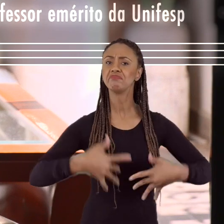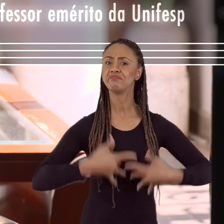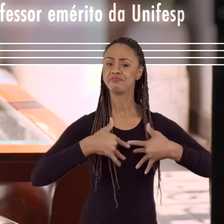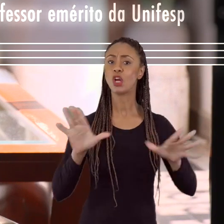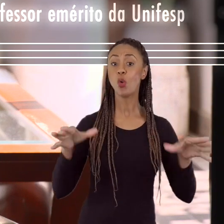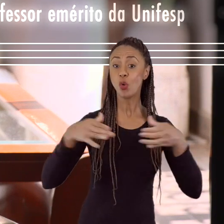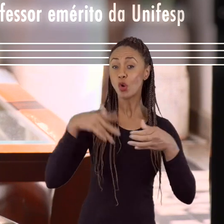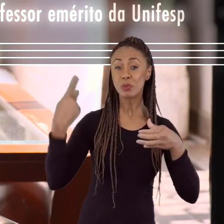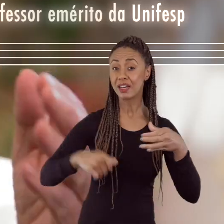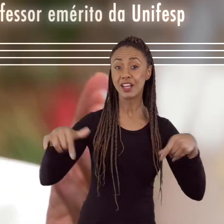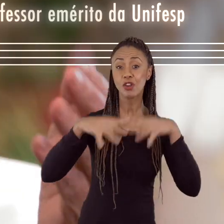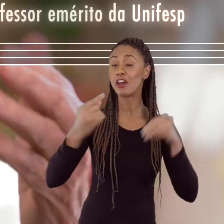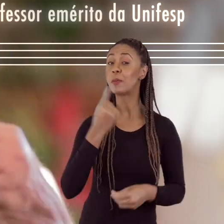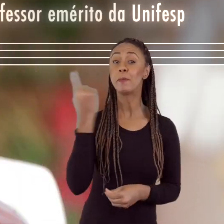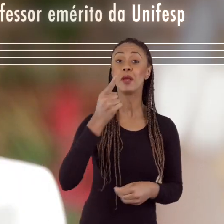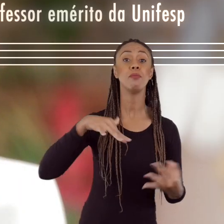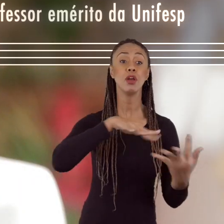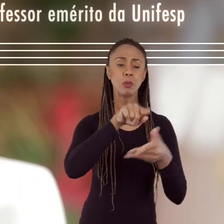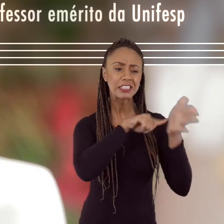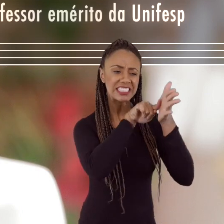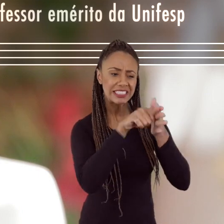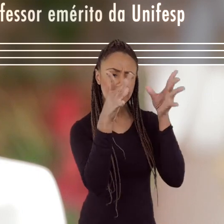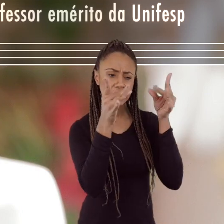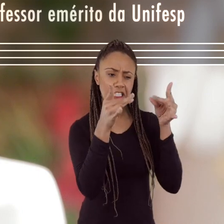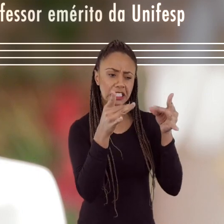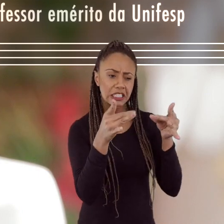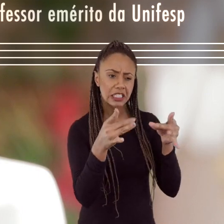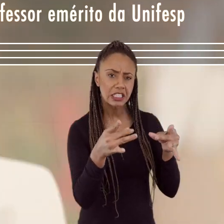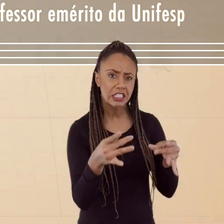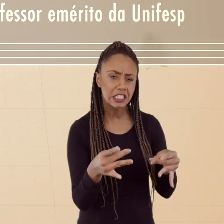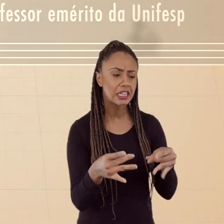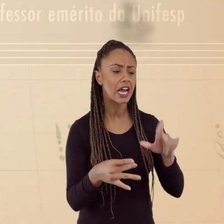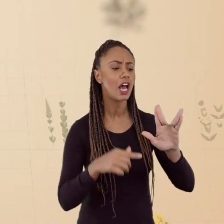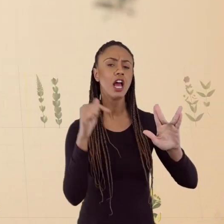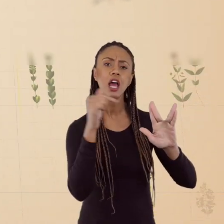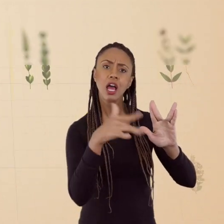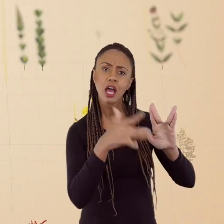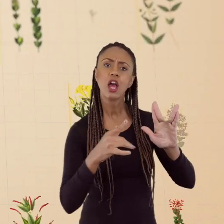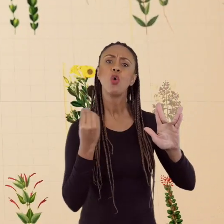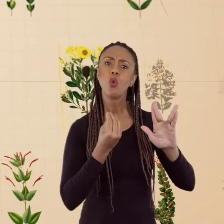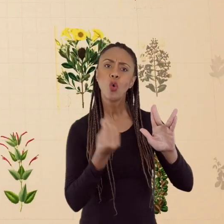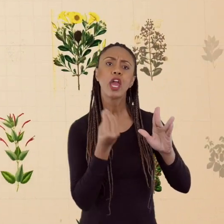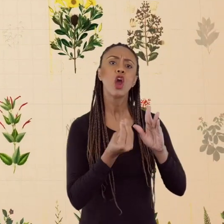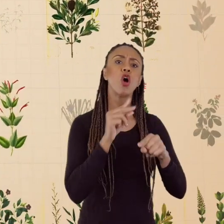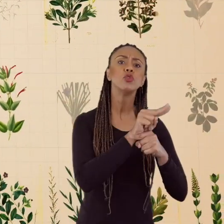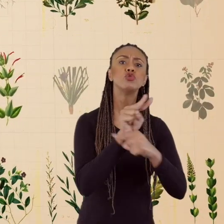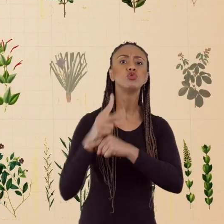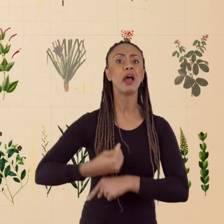grupo, foi o no mundo a estudar, em termos mais recentes, os efeitos anticonvulsivantes da maconha.